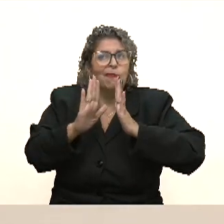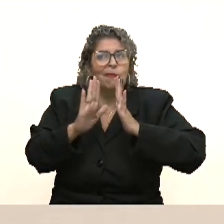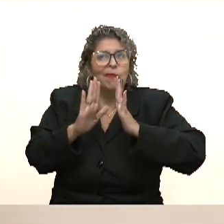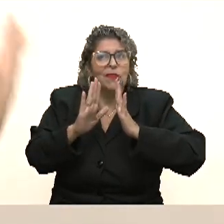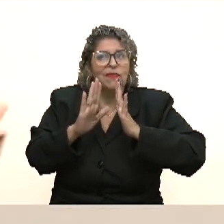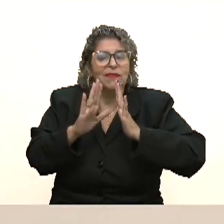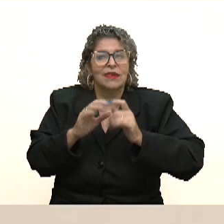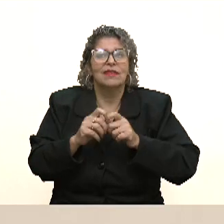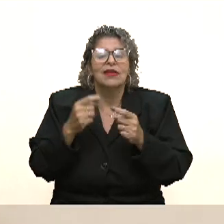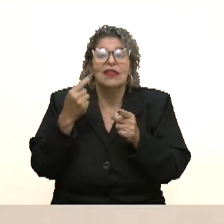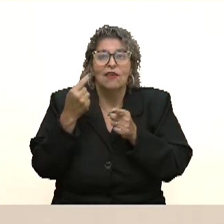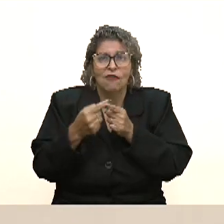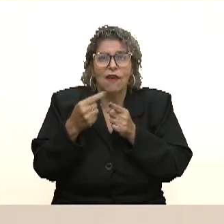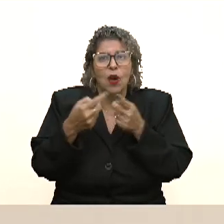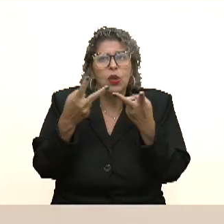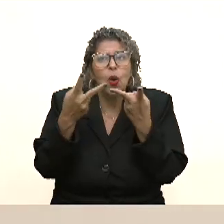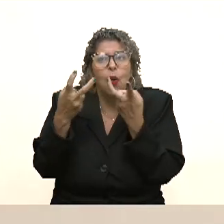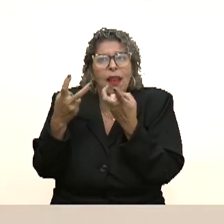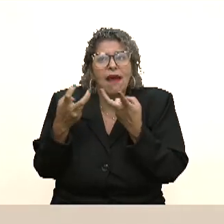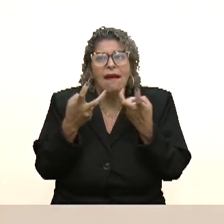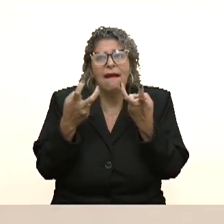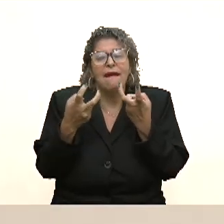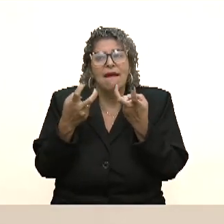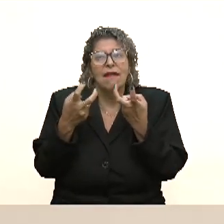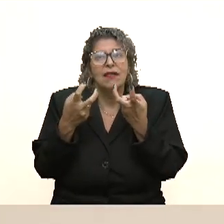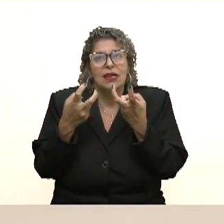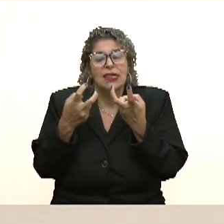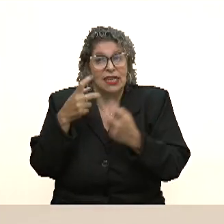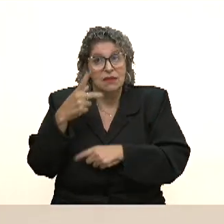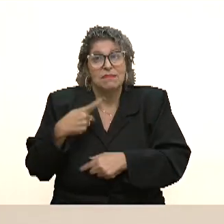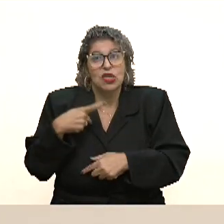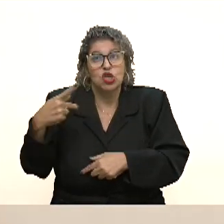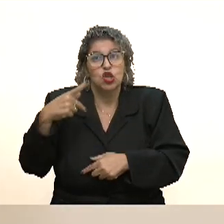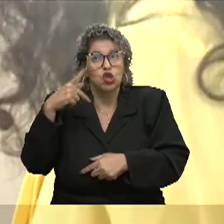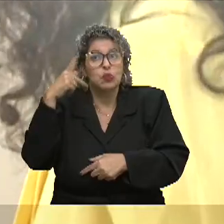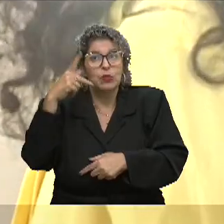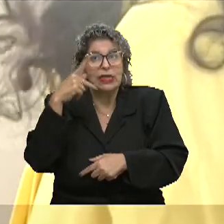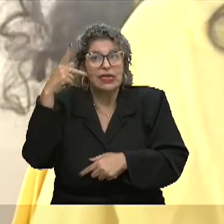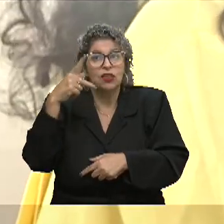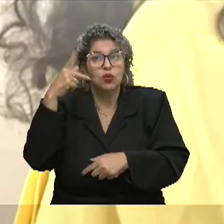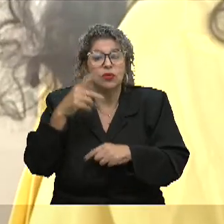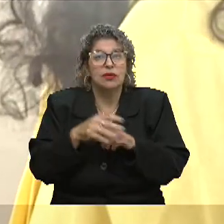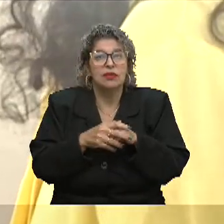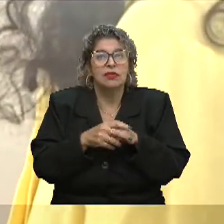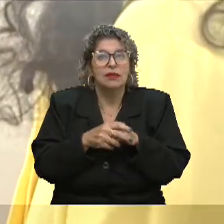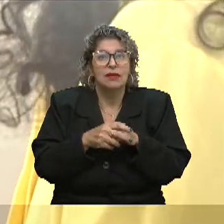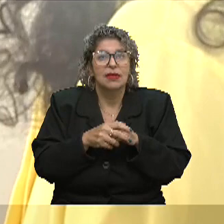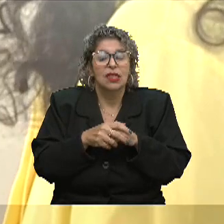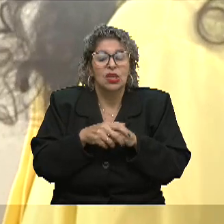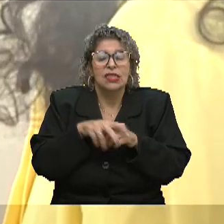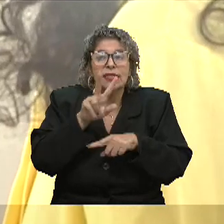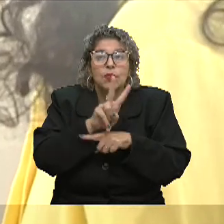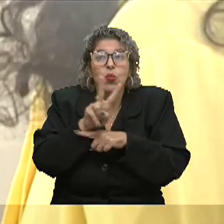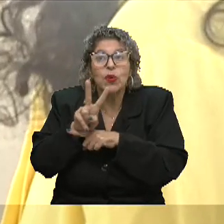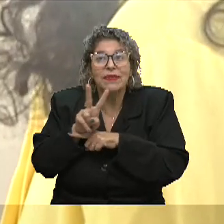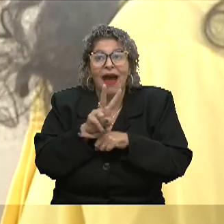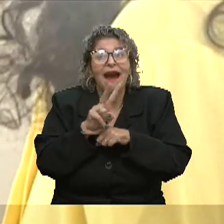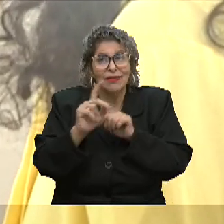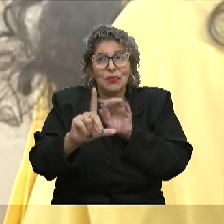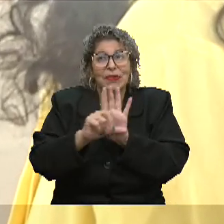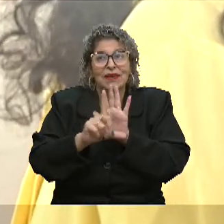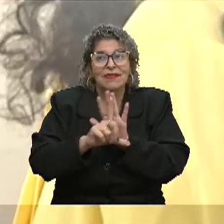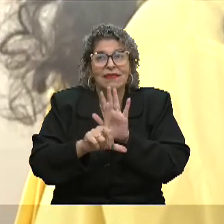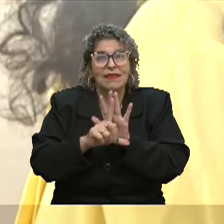É preciso a gente olhar mais, principalmente em partidos políticos, né? A gente se atentar para essas